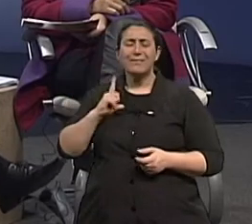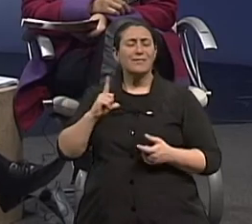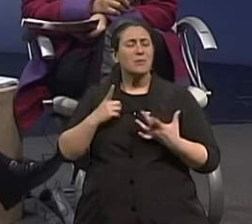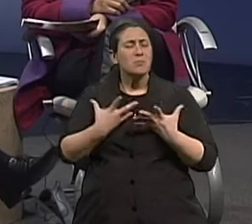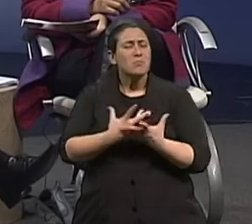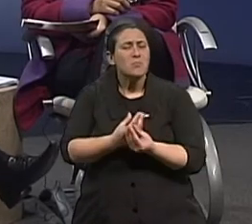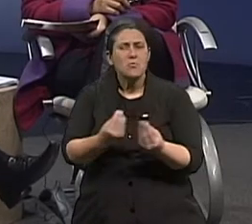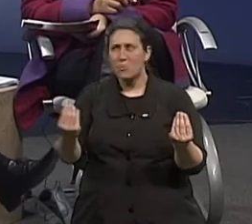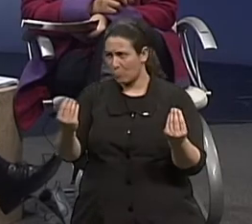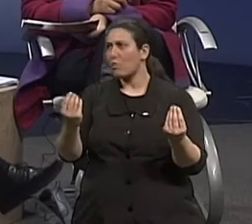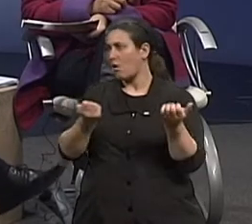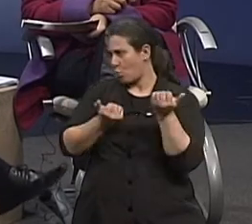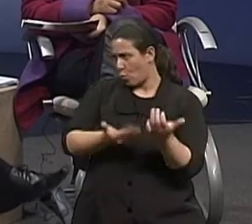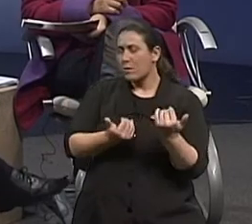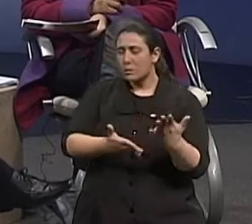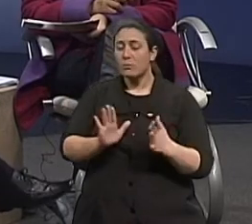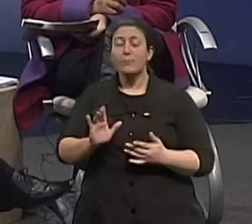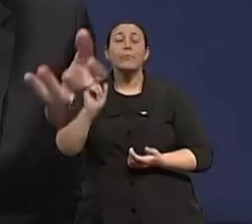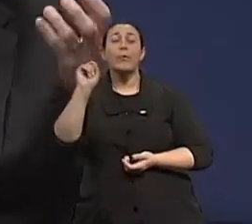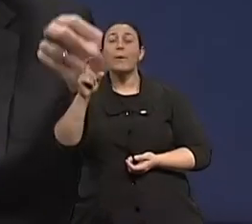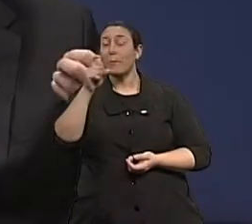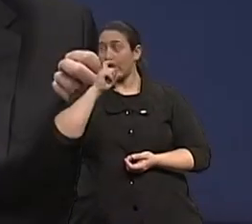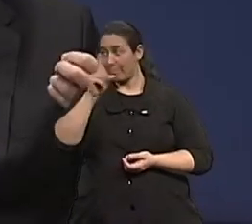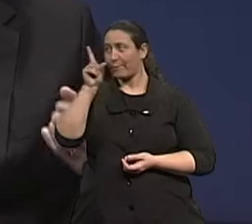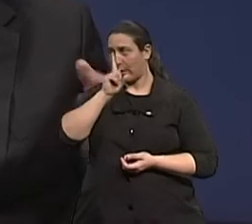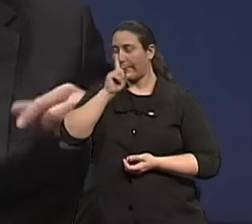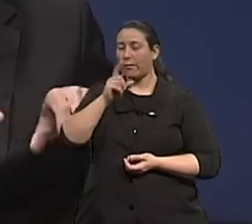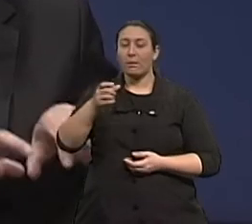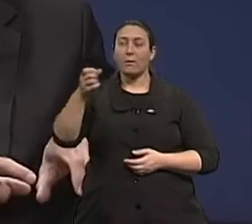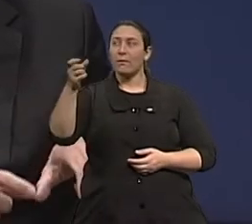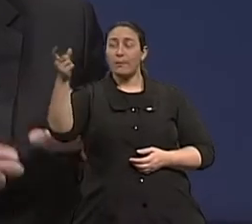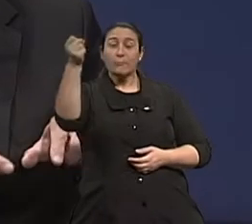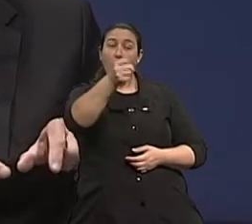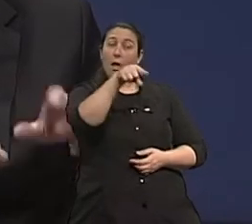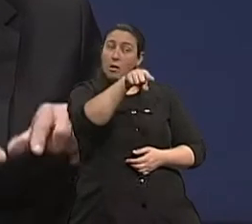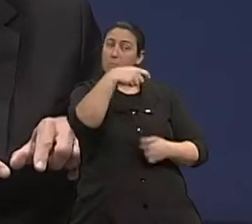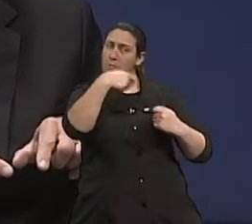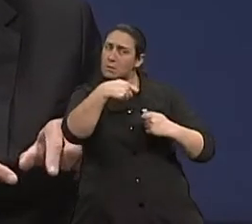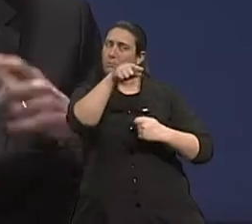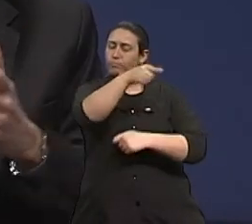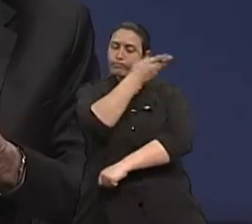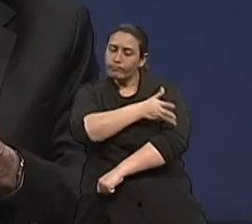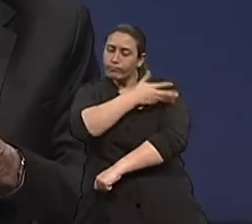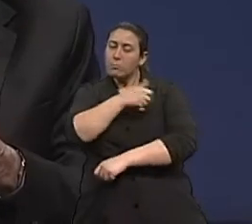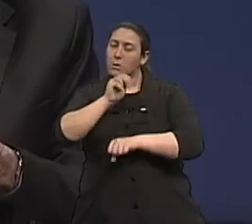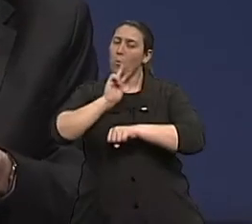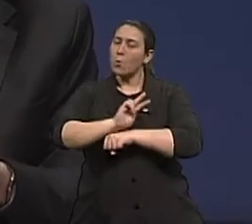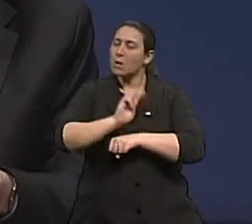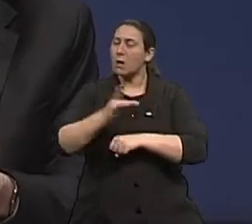adolescentes, né? Em que os pais trazem já para educar aquele indivíduo que sabe,